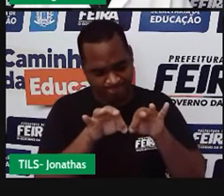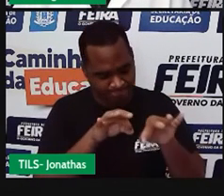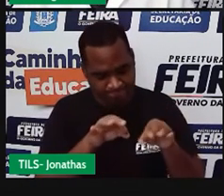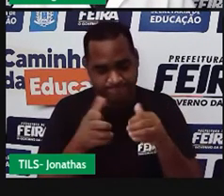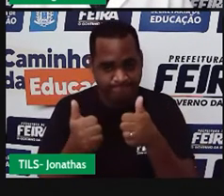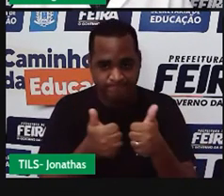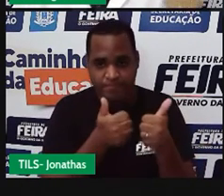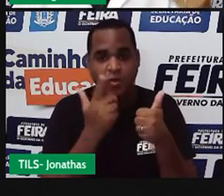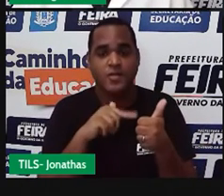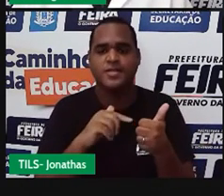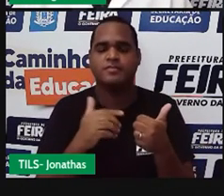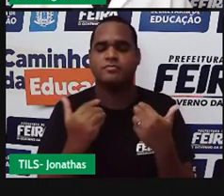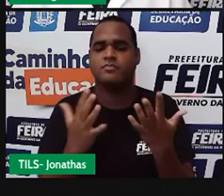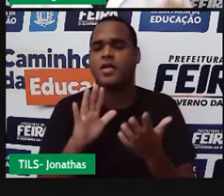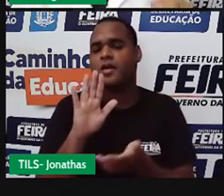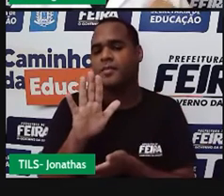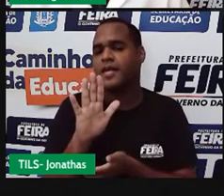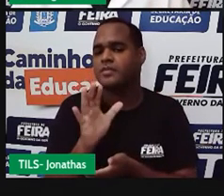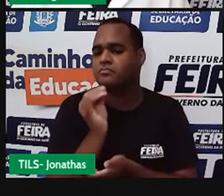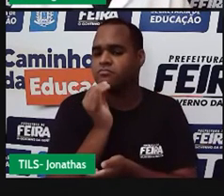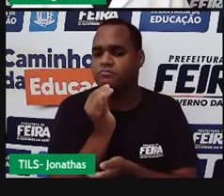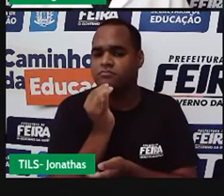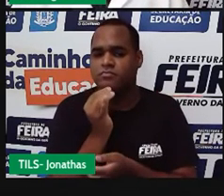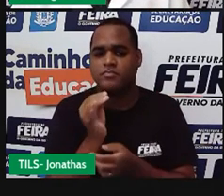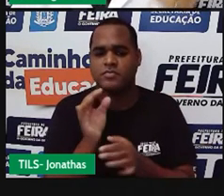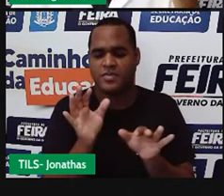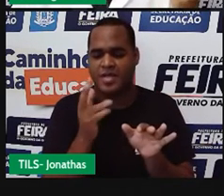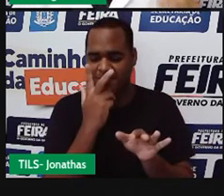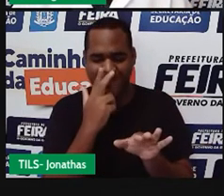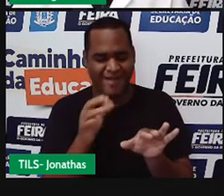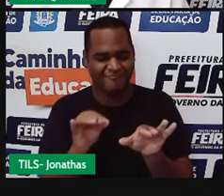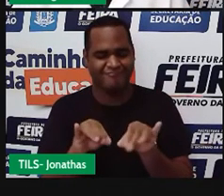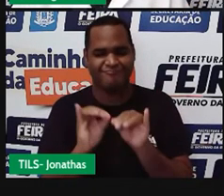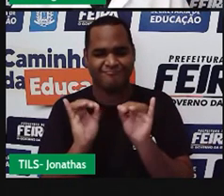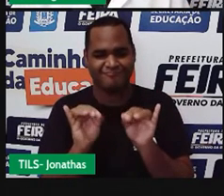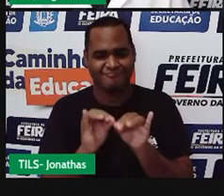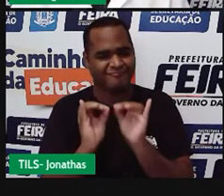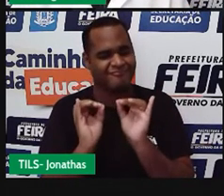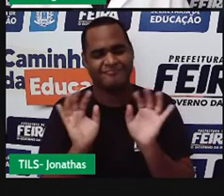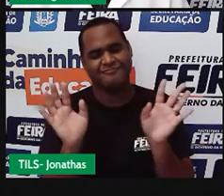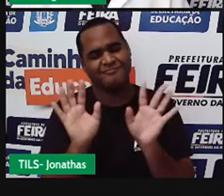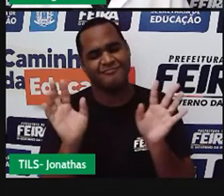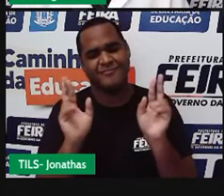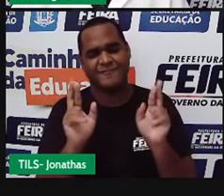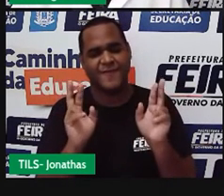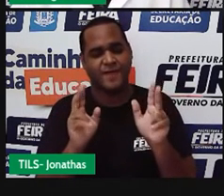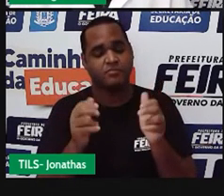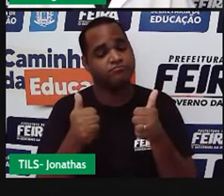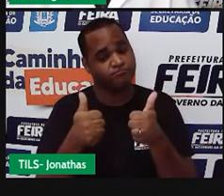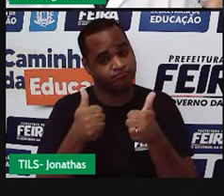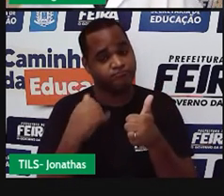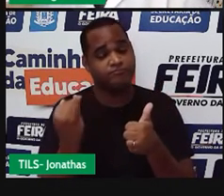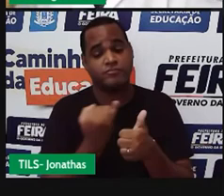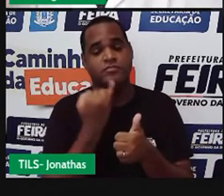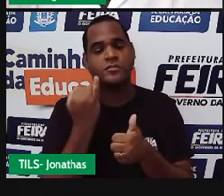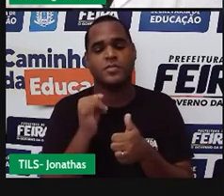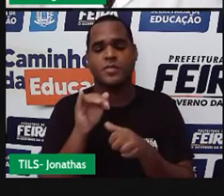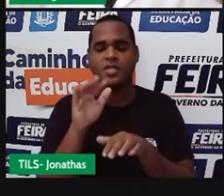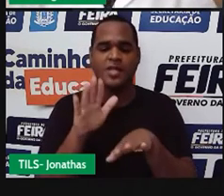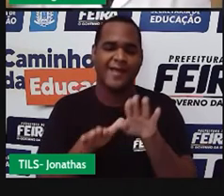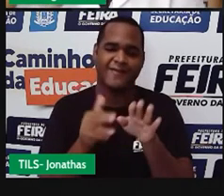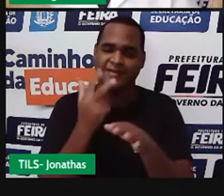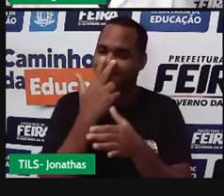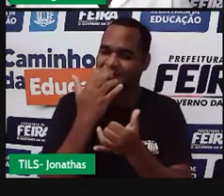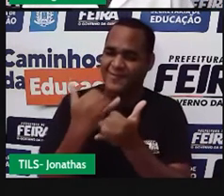Beleza? Mas, por mais bobinho que seja e na verdade não é, às vezes a gente não sabe direito o que é